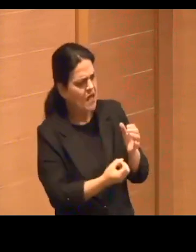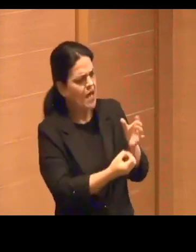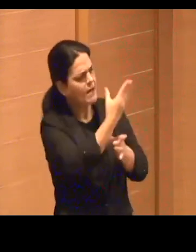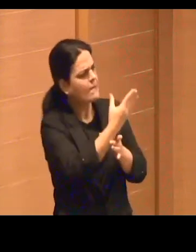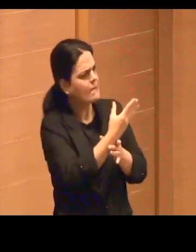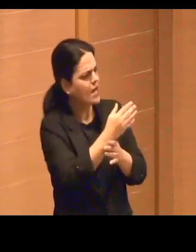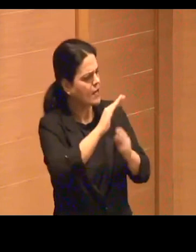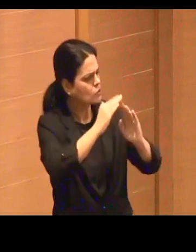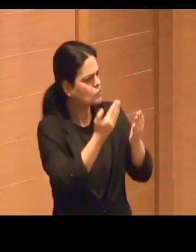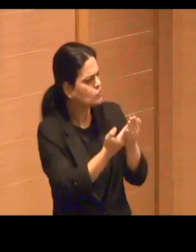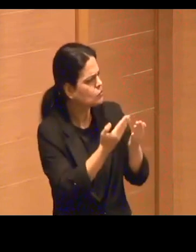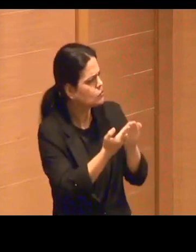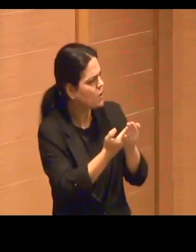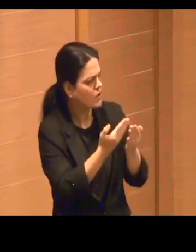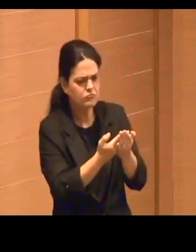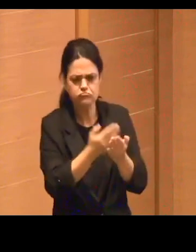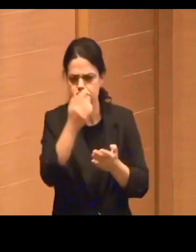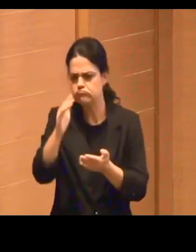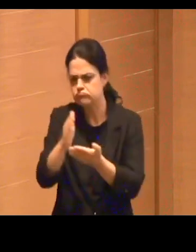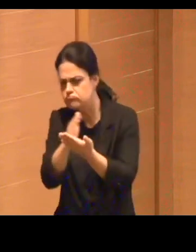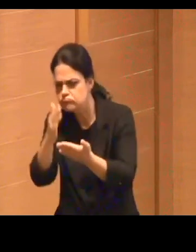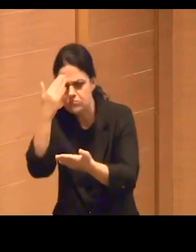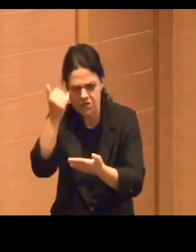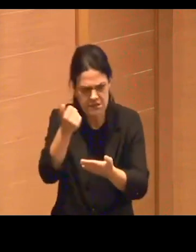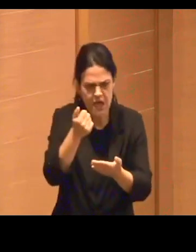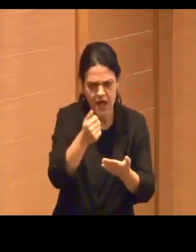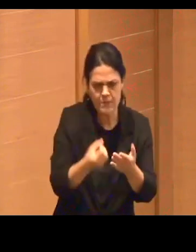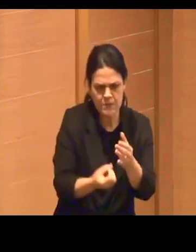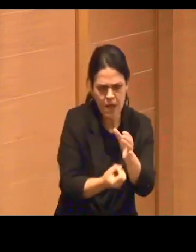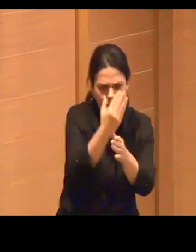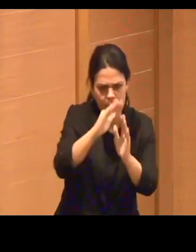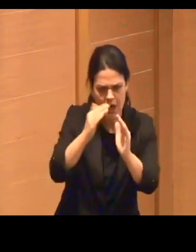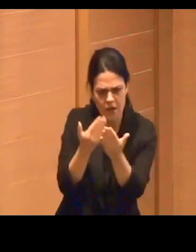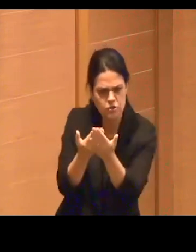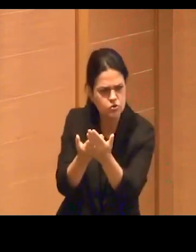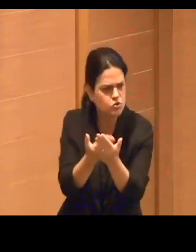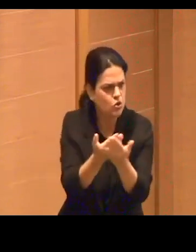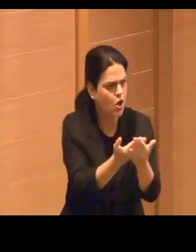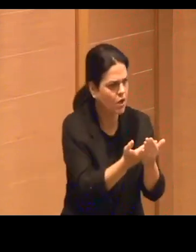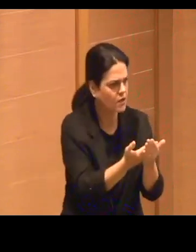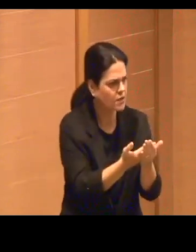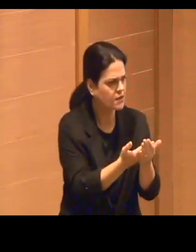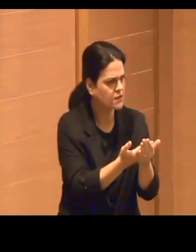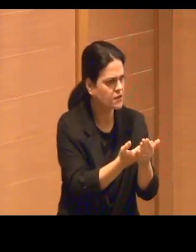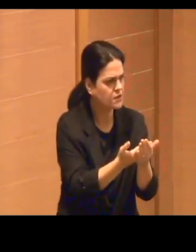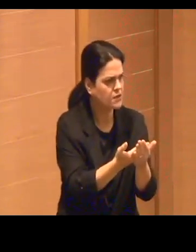a escola, alguém sabe? A escola mesmo, a escola... É...